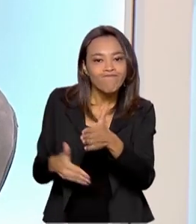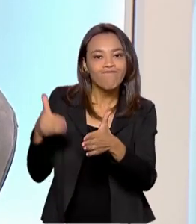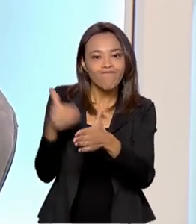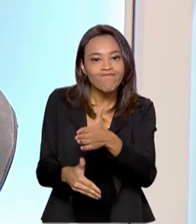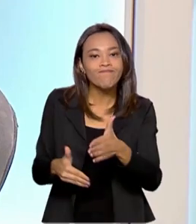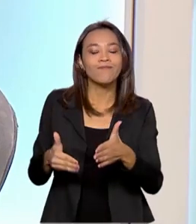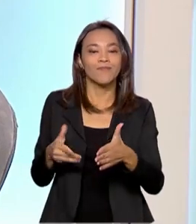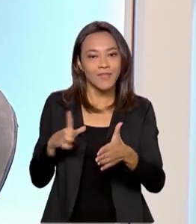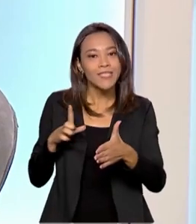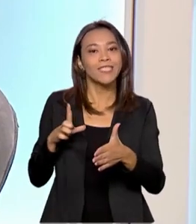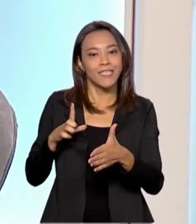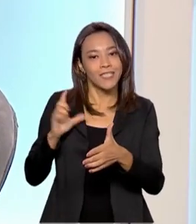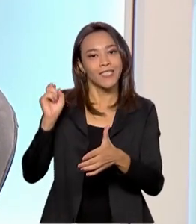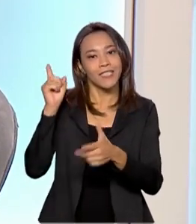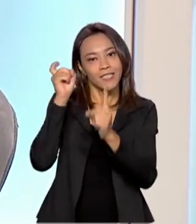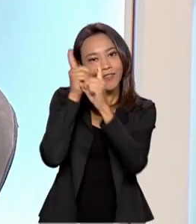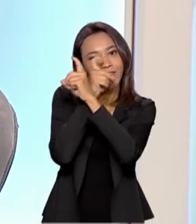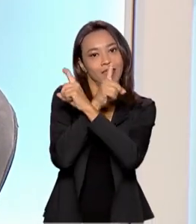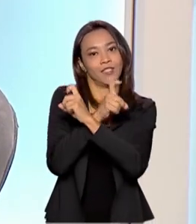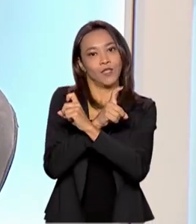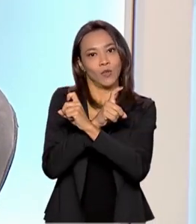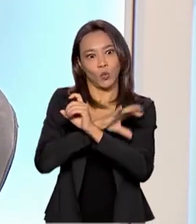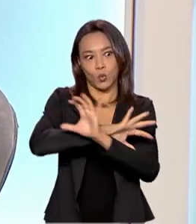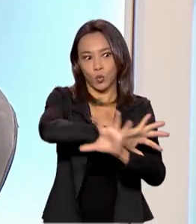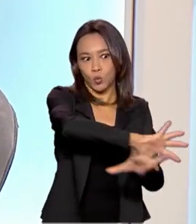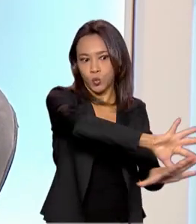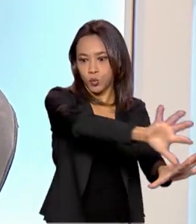um problema, correto?